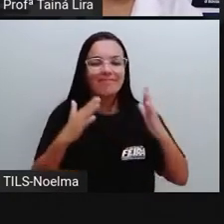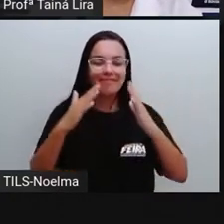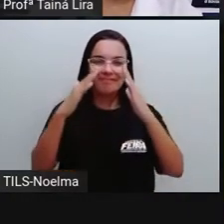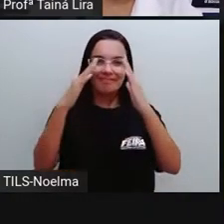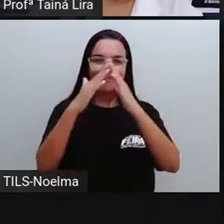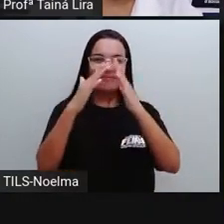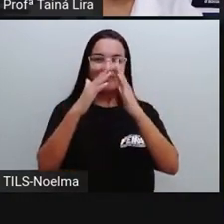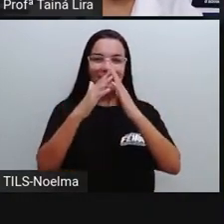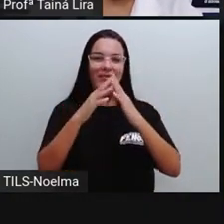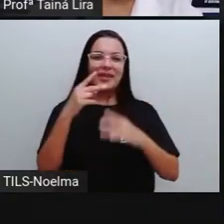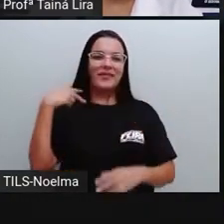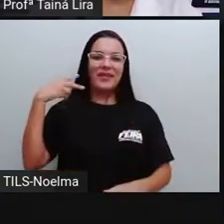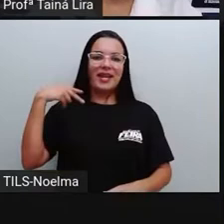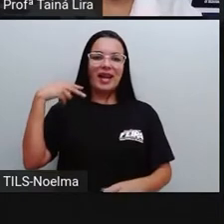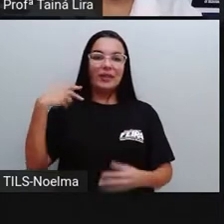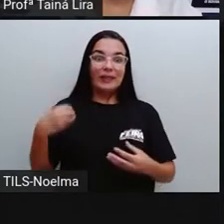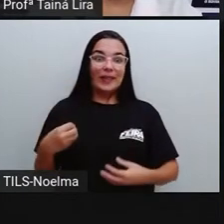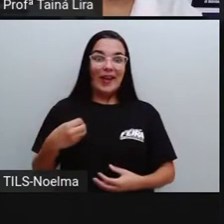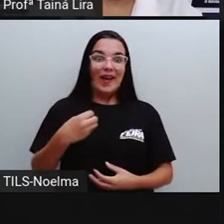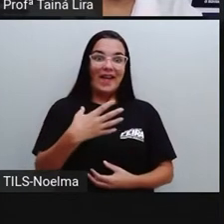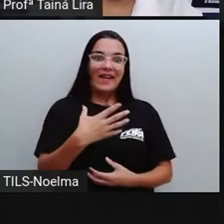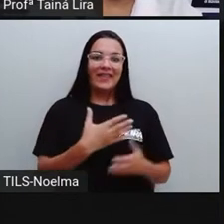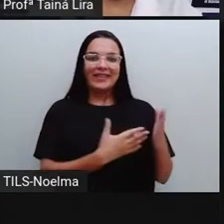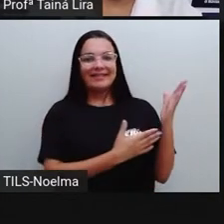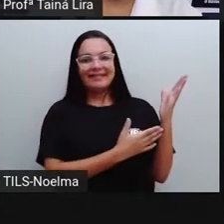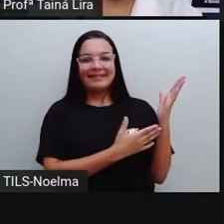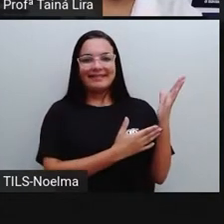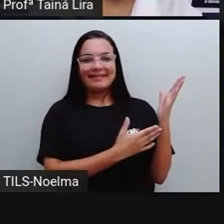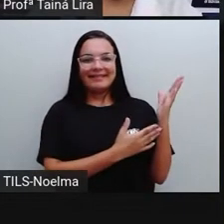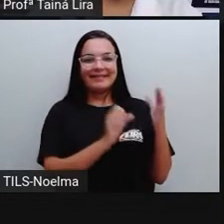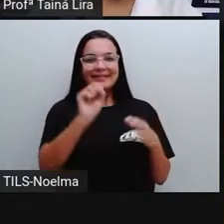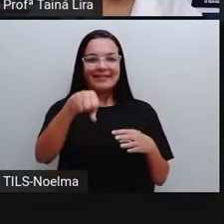Olha lá, essa é a imagem de frente.